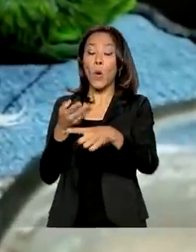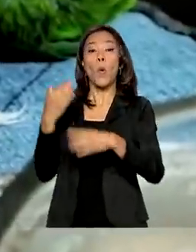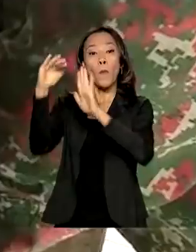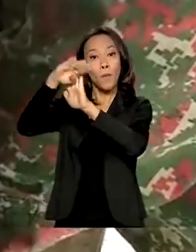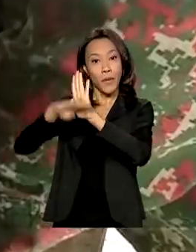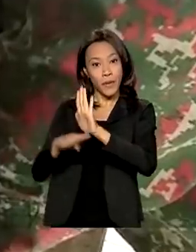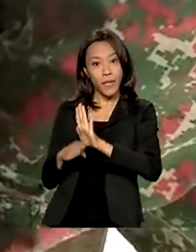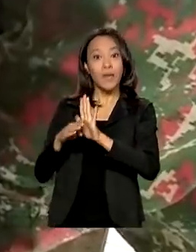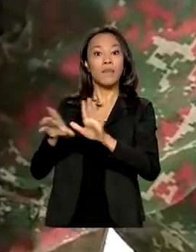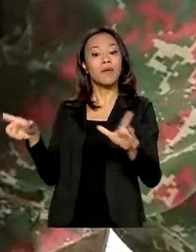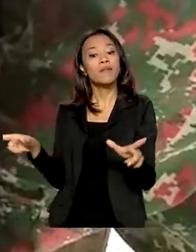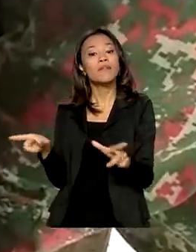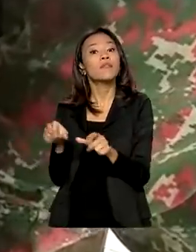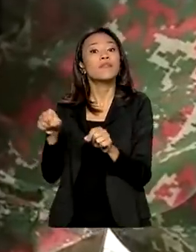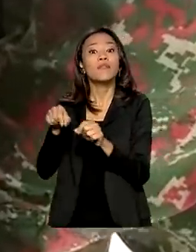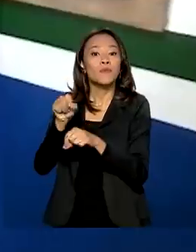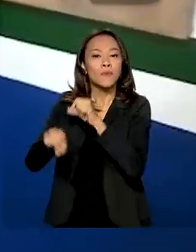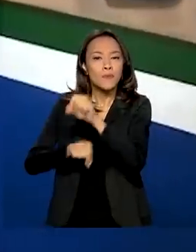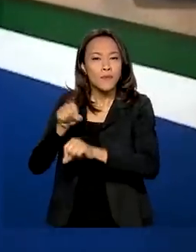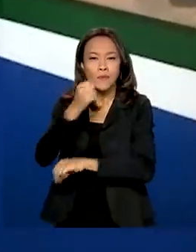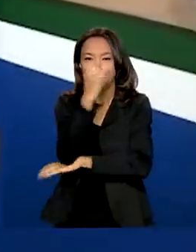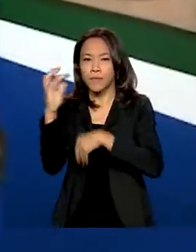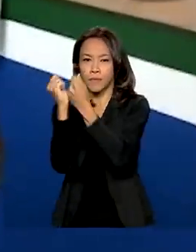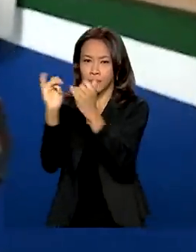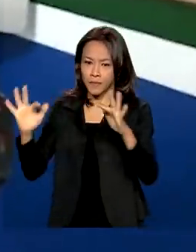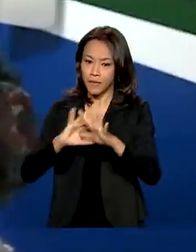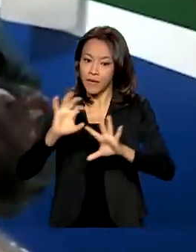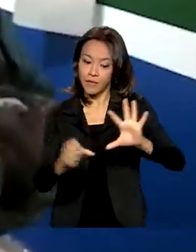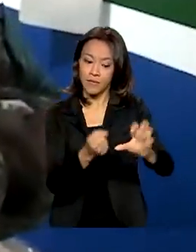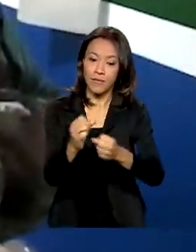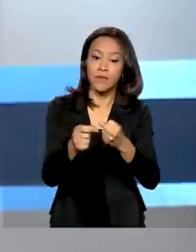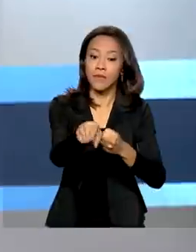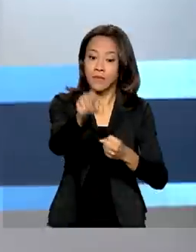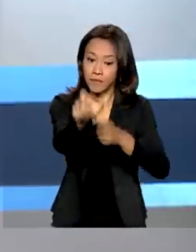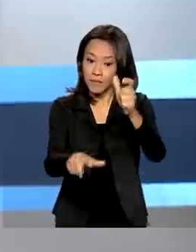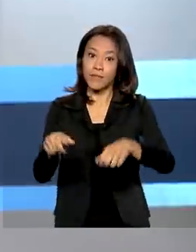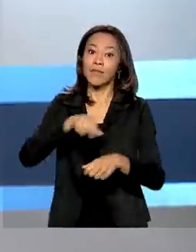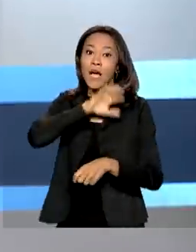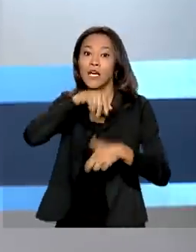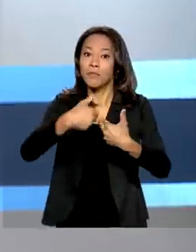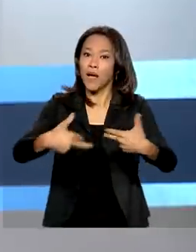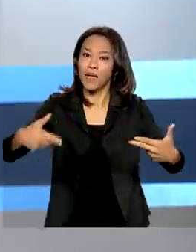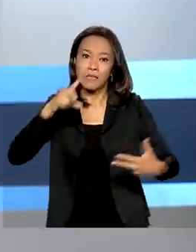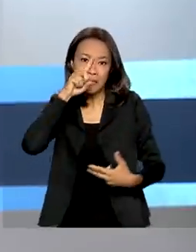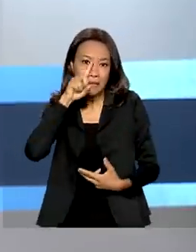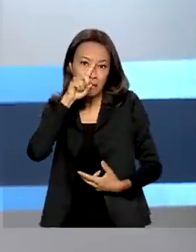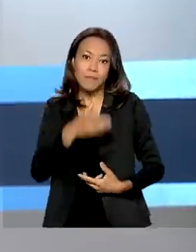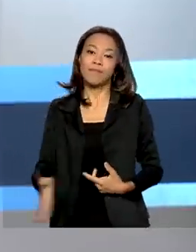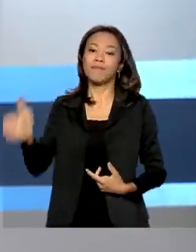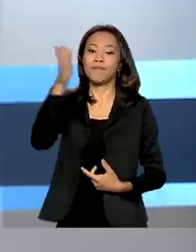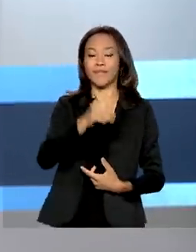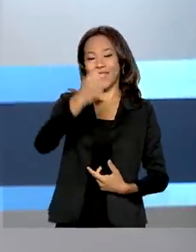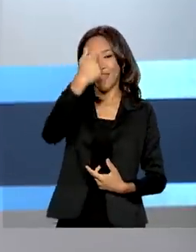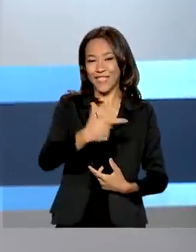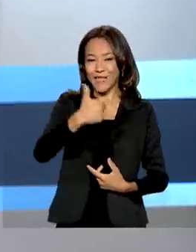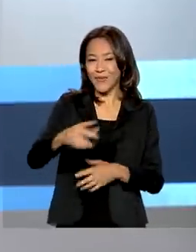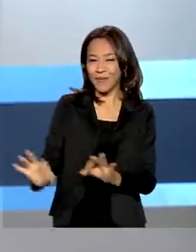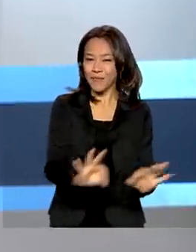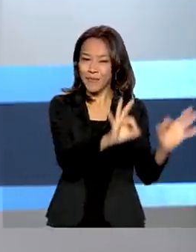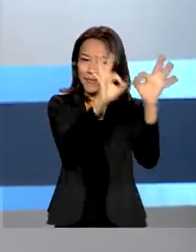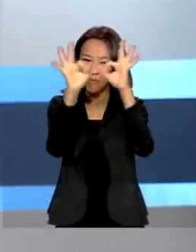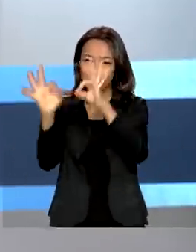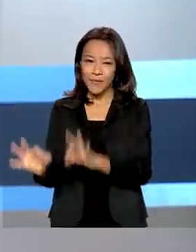Ministério do Meio Ambiente vai recuperar animais silvestres em situação de risco. E na segunda reportagem da série sobre o